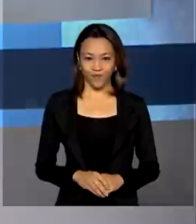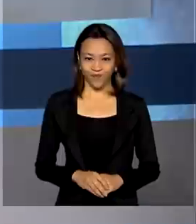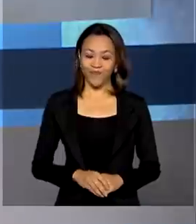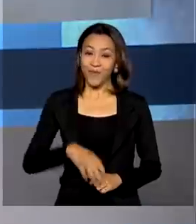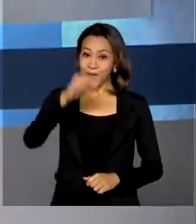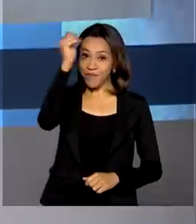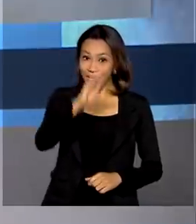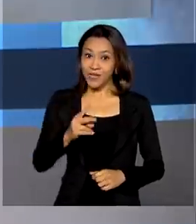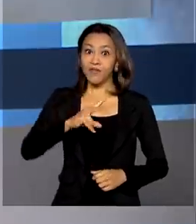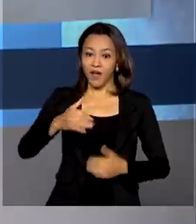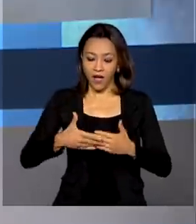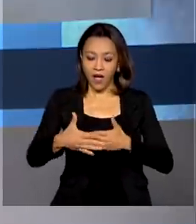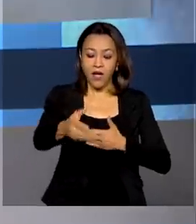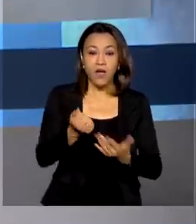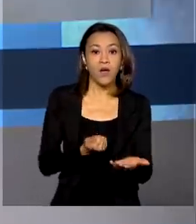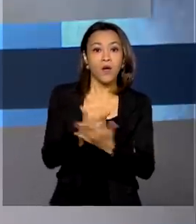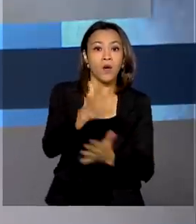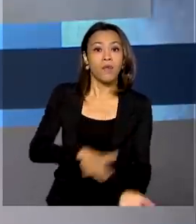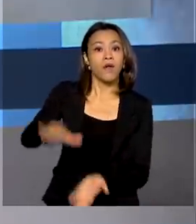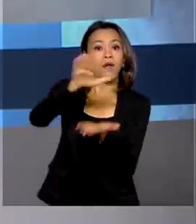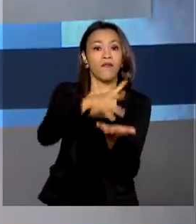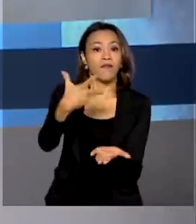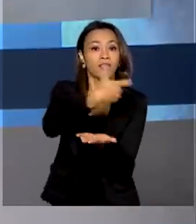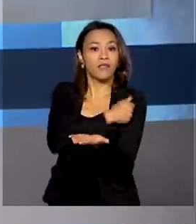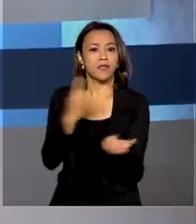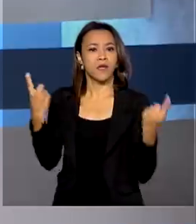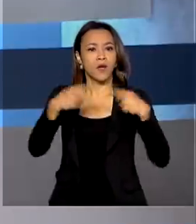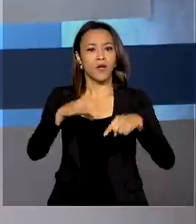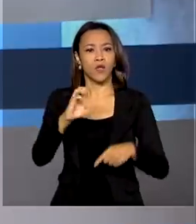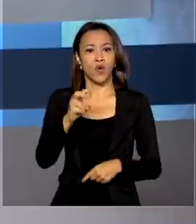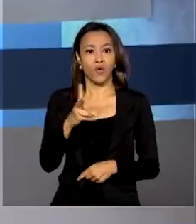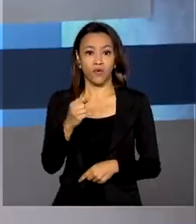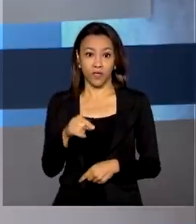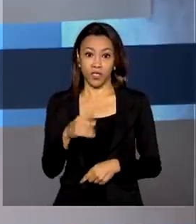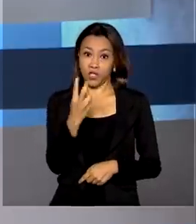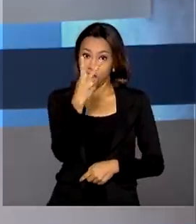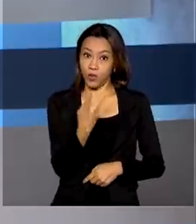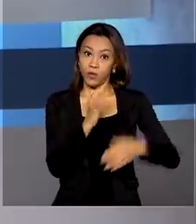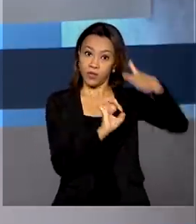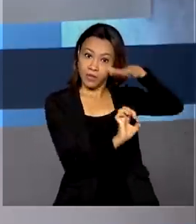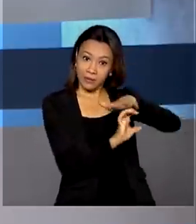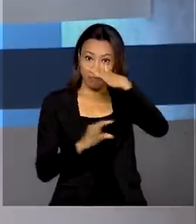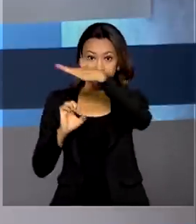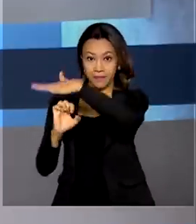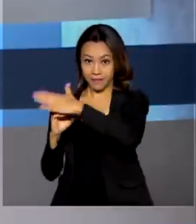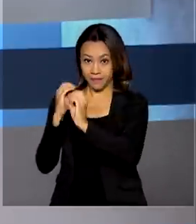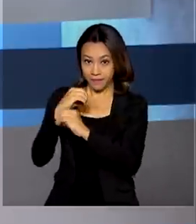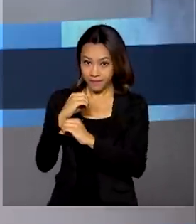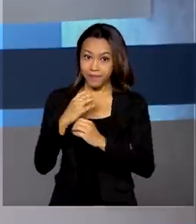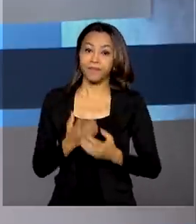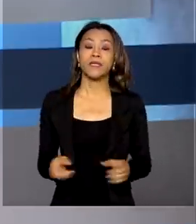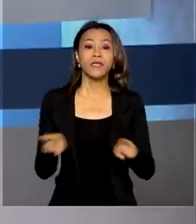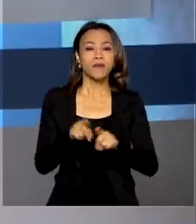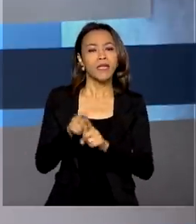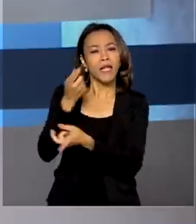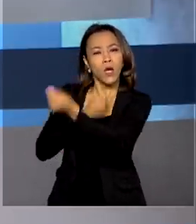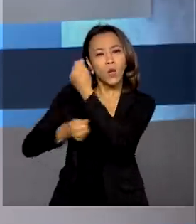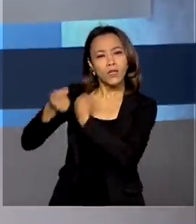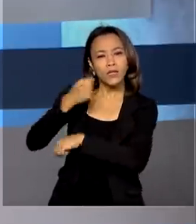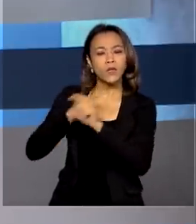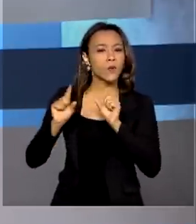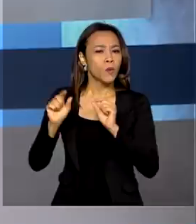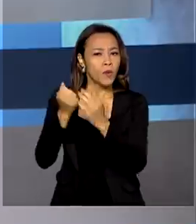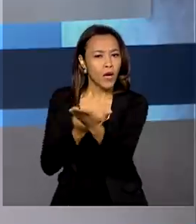Brasil vai adquirir vacinas contra a covid-19 dos laboratórios Pfizer e Janssen e também está negociando a compra do